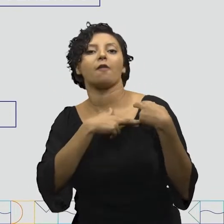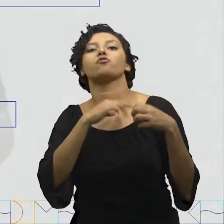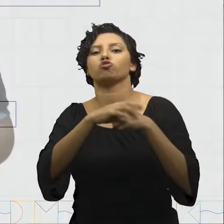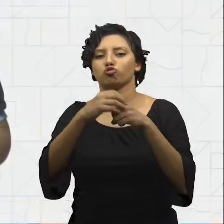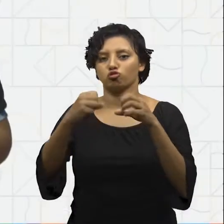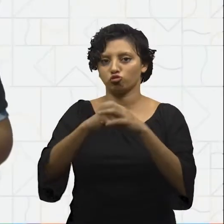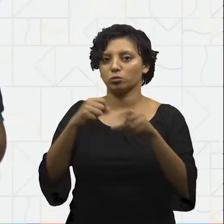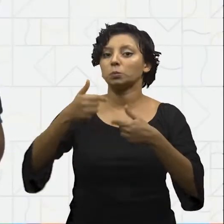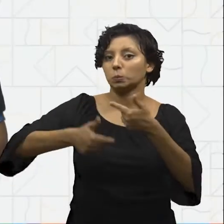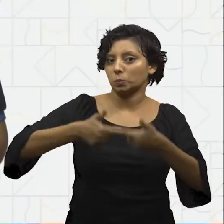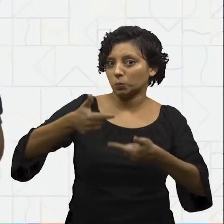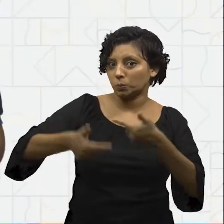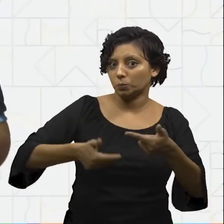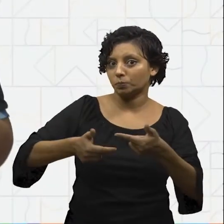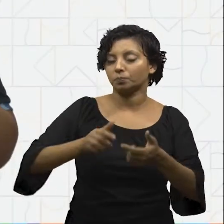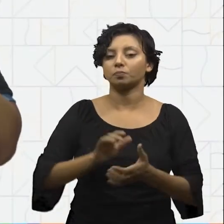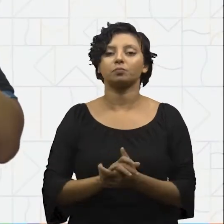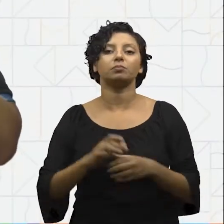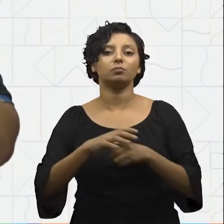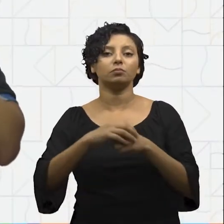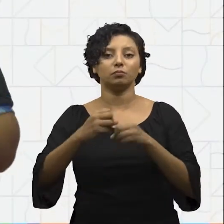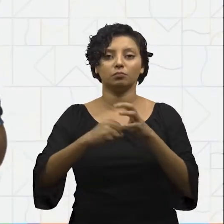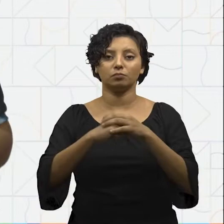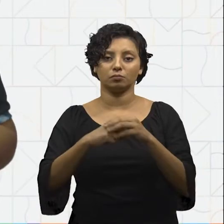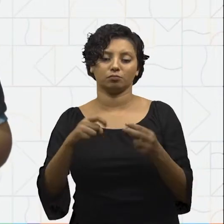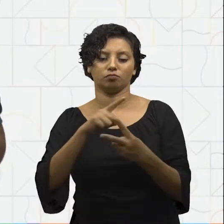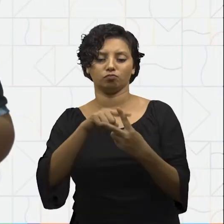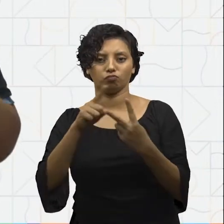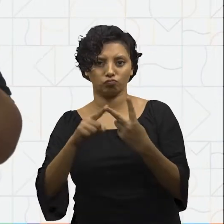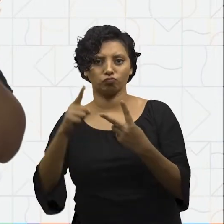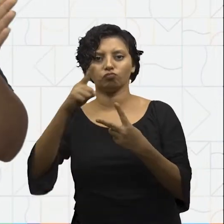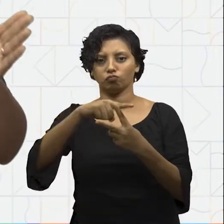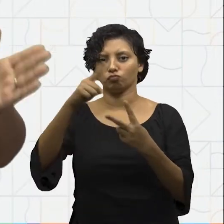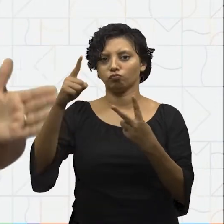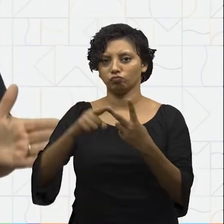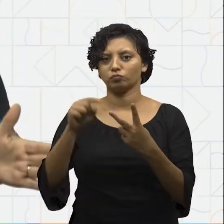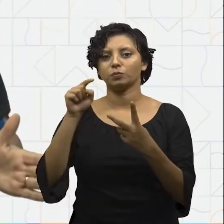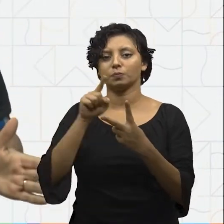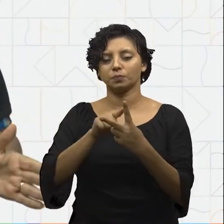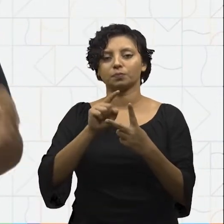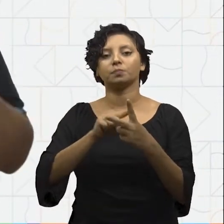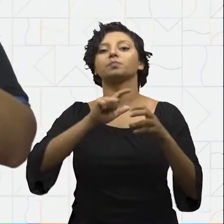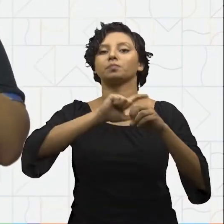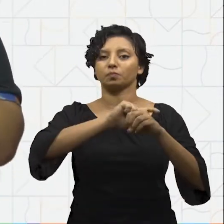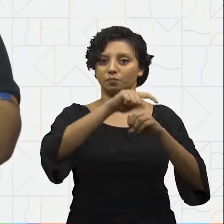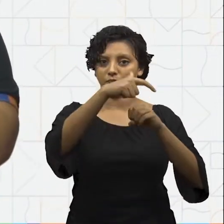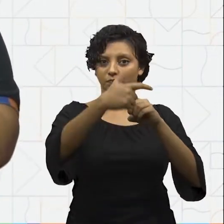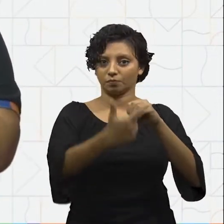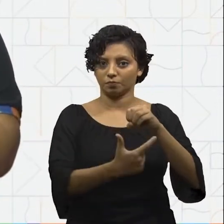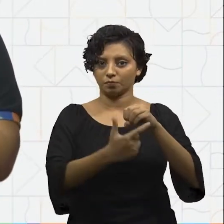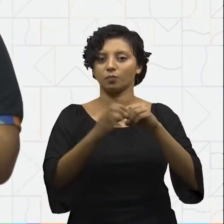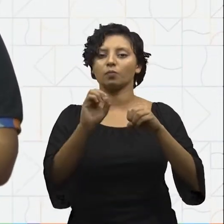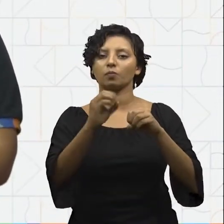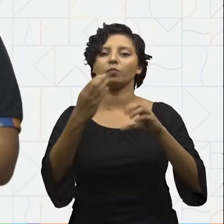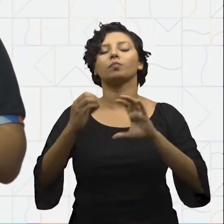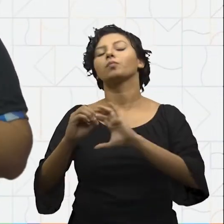funcionarem. As células podem ser de dois tipos, eucariontes ou